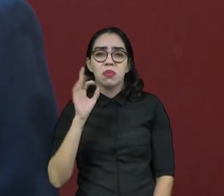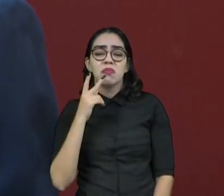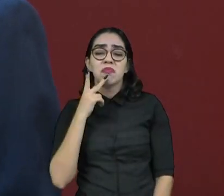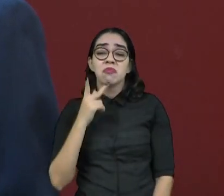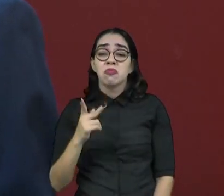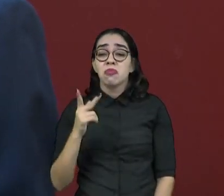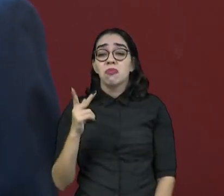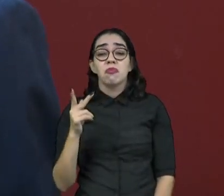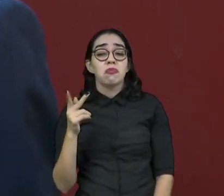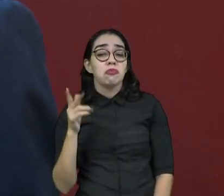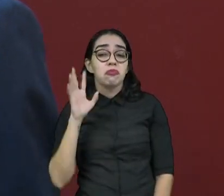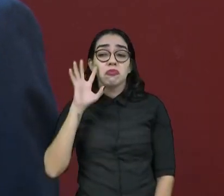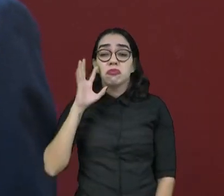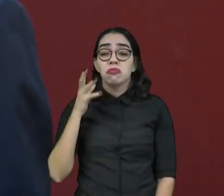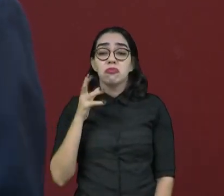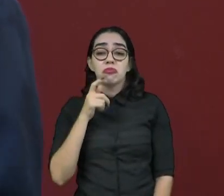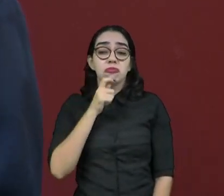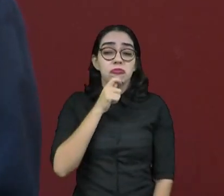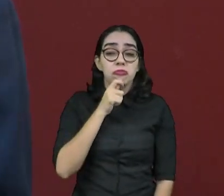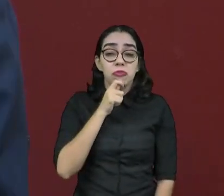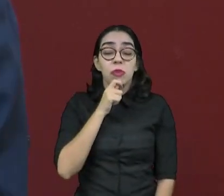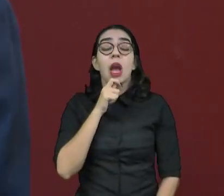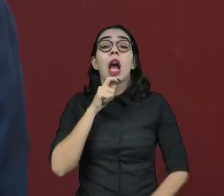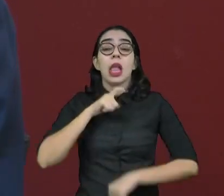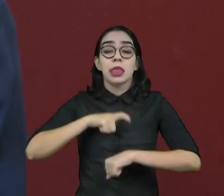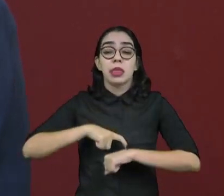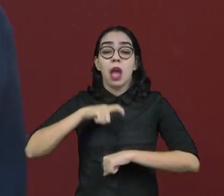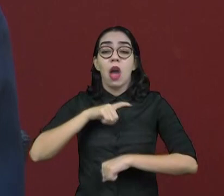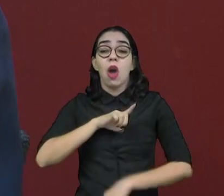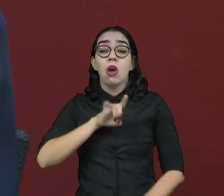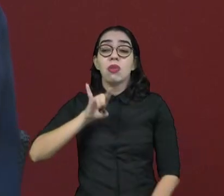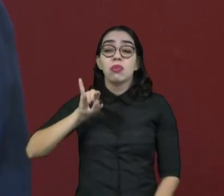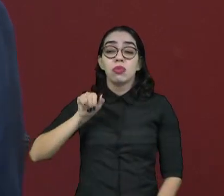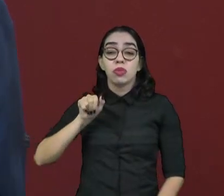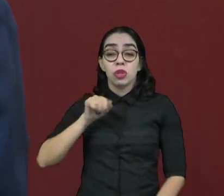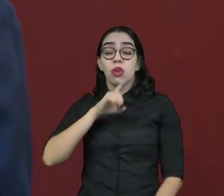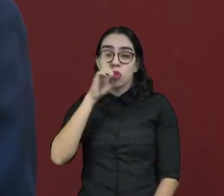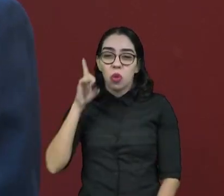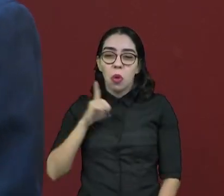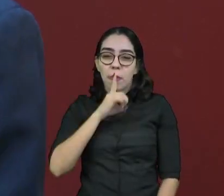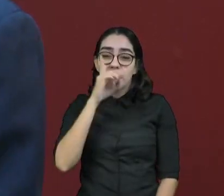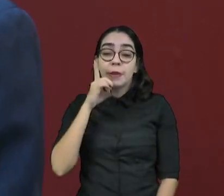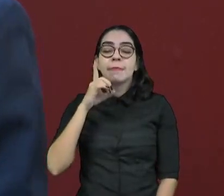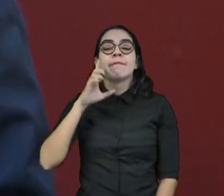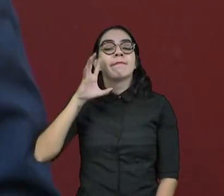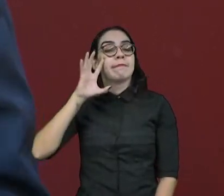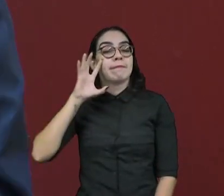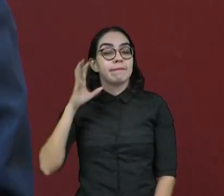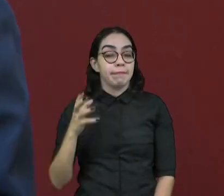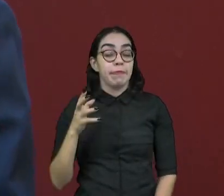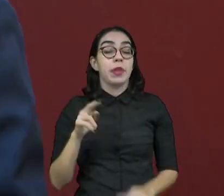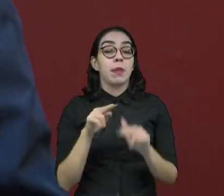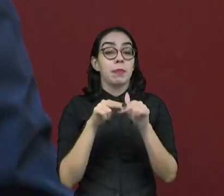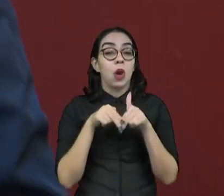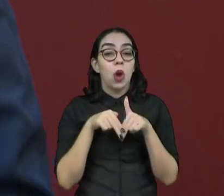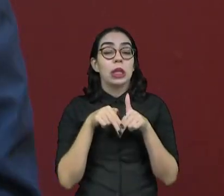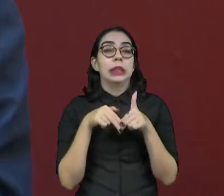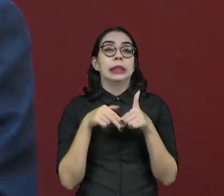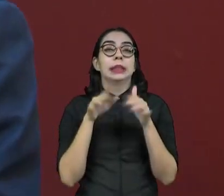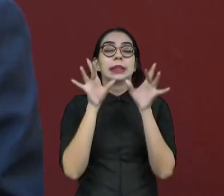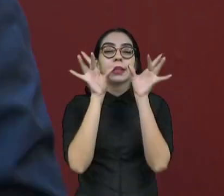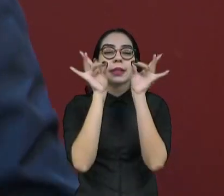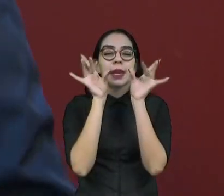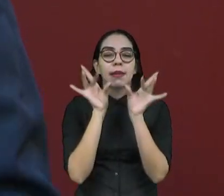tomou decisão, foi em cima da hora. Então, ou seja, tem muitas nuances que a gente precisa observar e aí fica estranho a falar em erro,